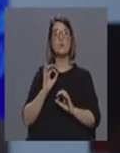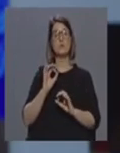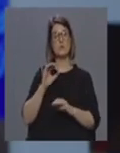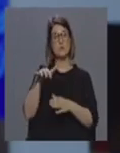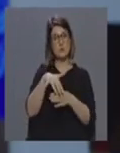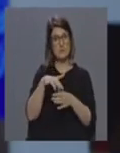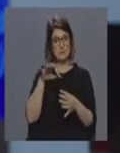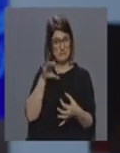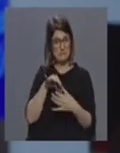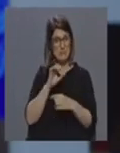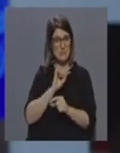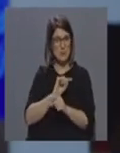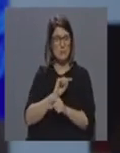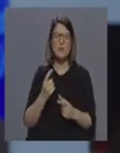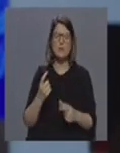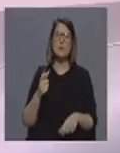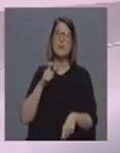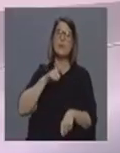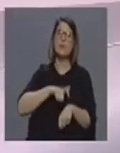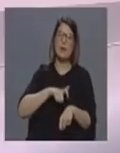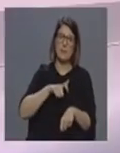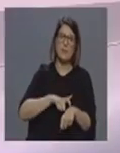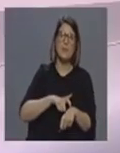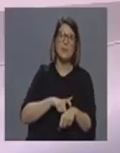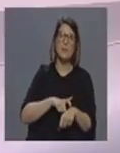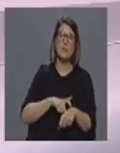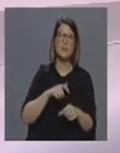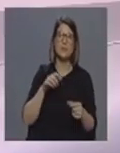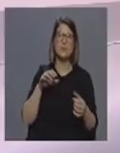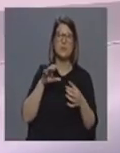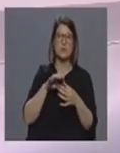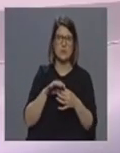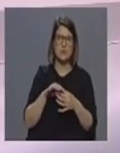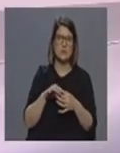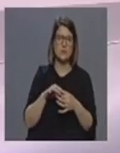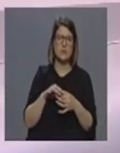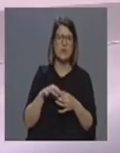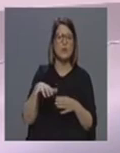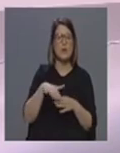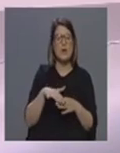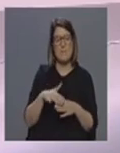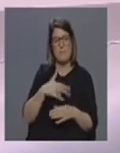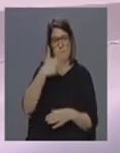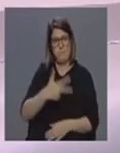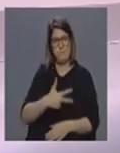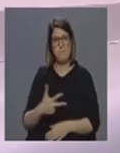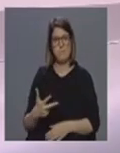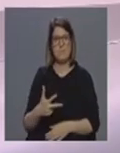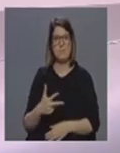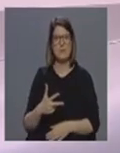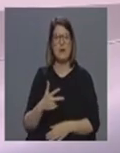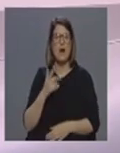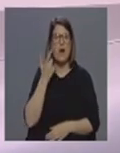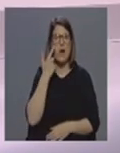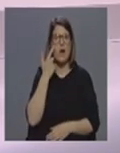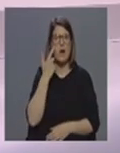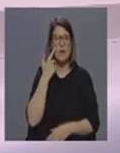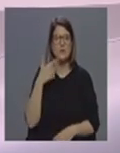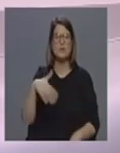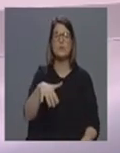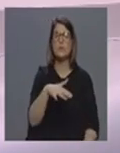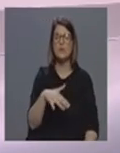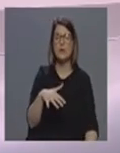mas o timing digamos assim para a sua capacitação na plenitude está muito dependente agora aqui de um aspecto também que é o